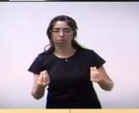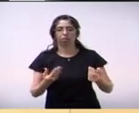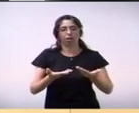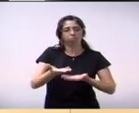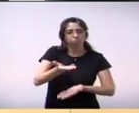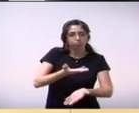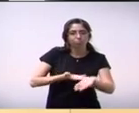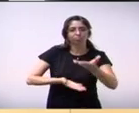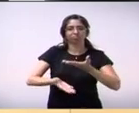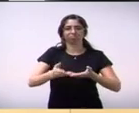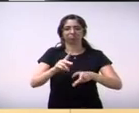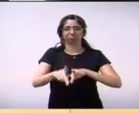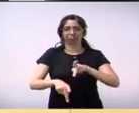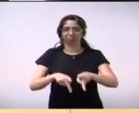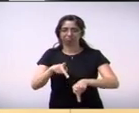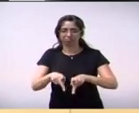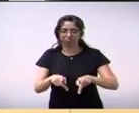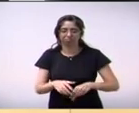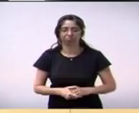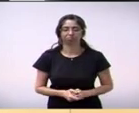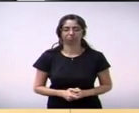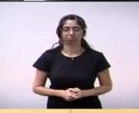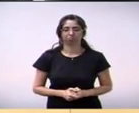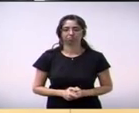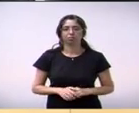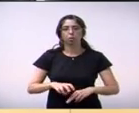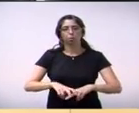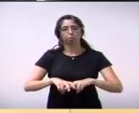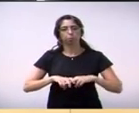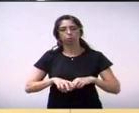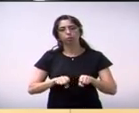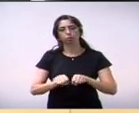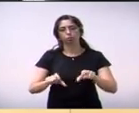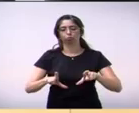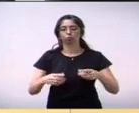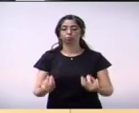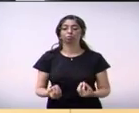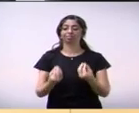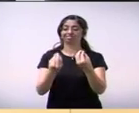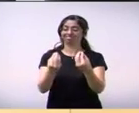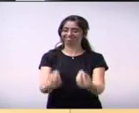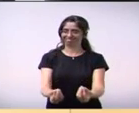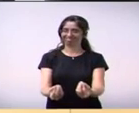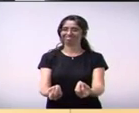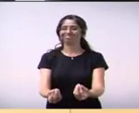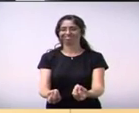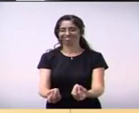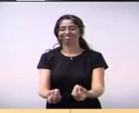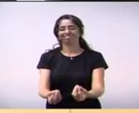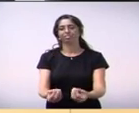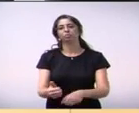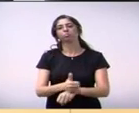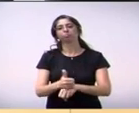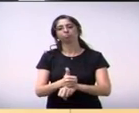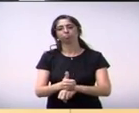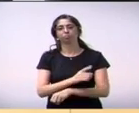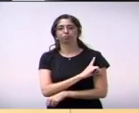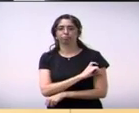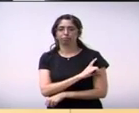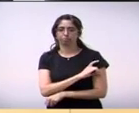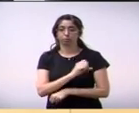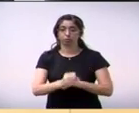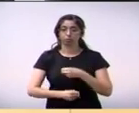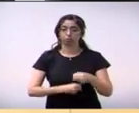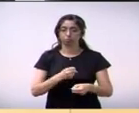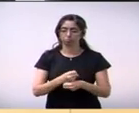eu acho que esse título de profissional da enfermagem do ano, eu quero agradecer já ao secretário de saúde